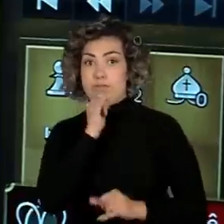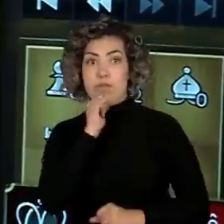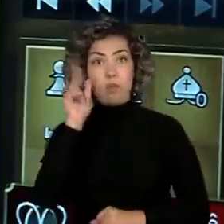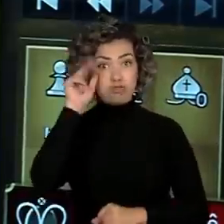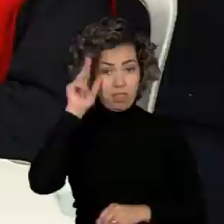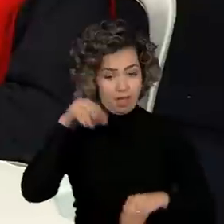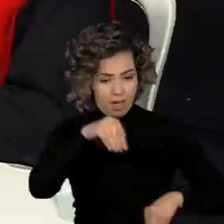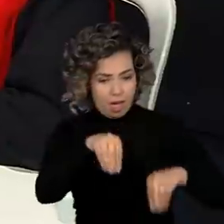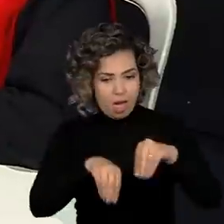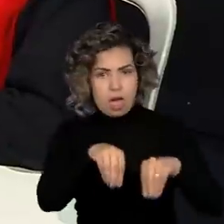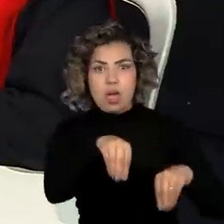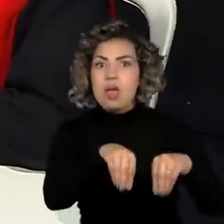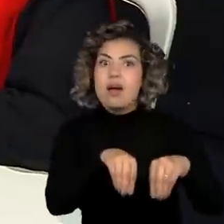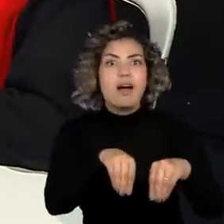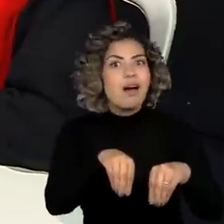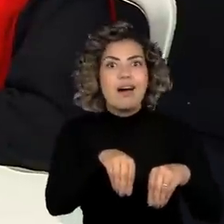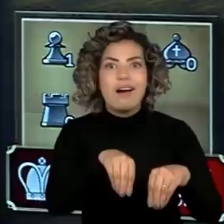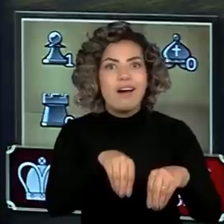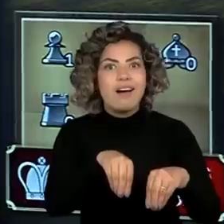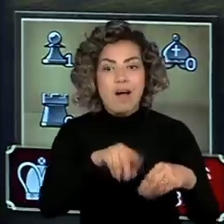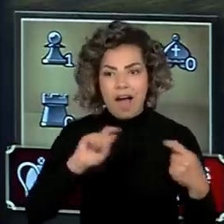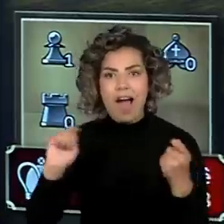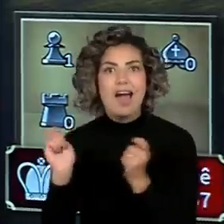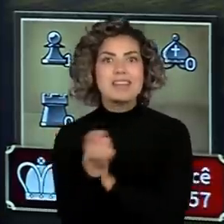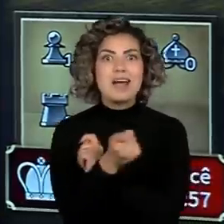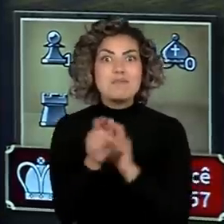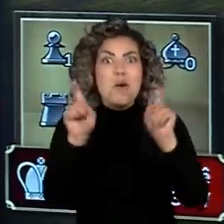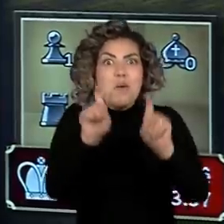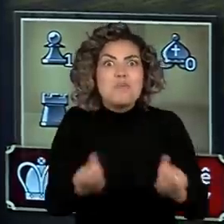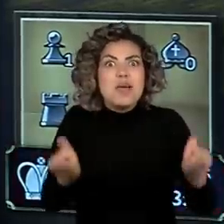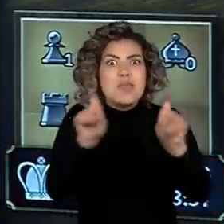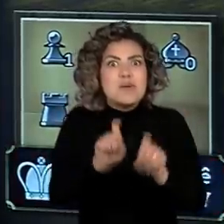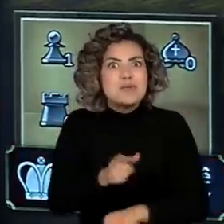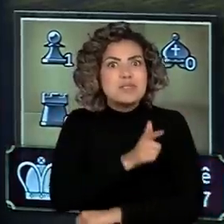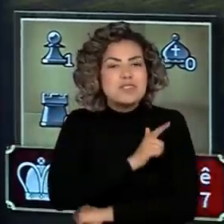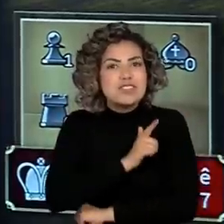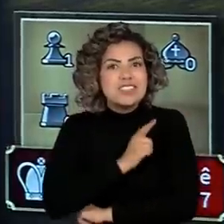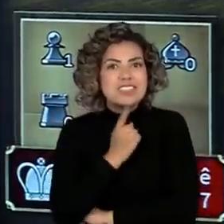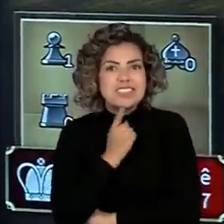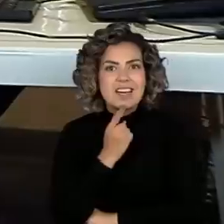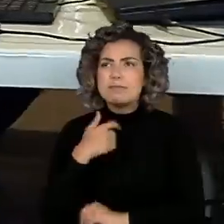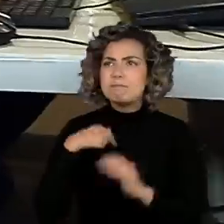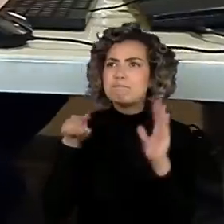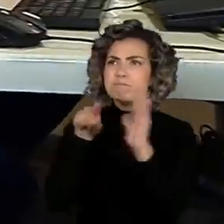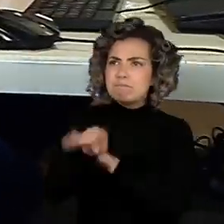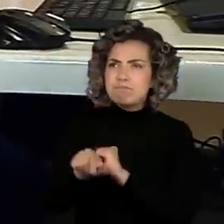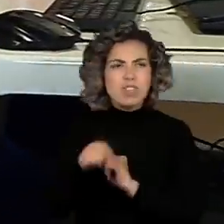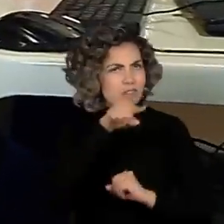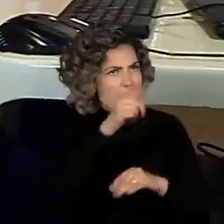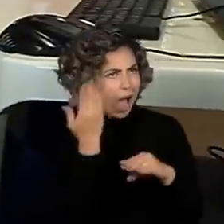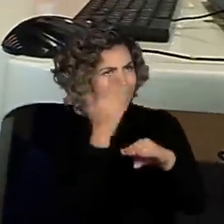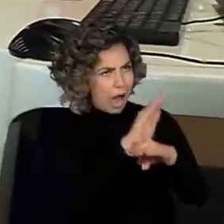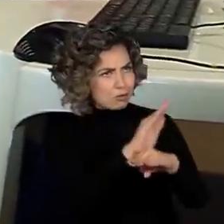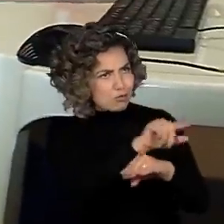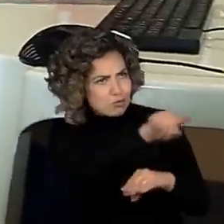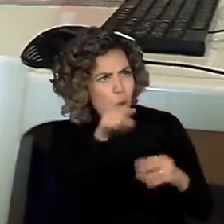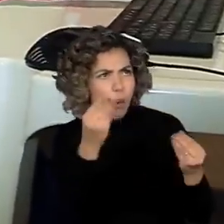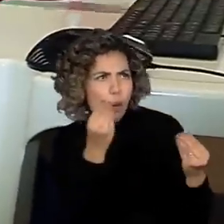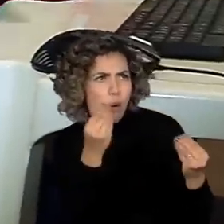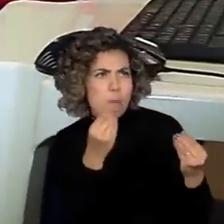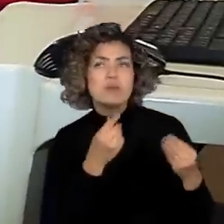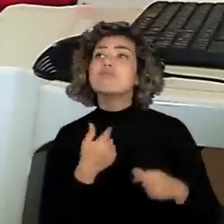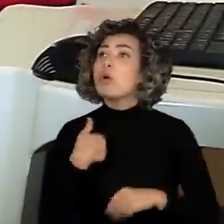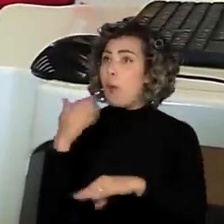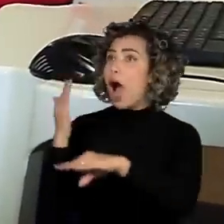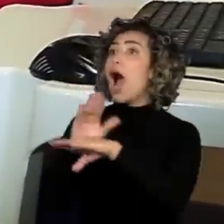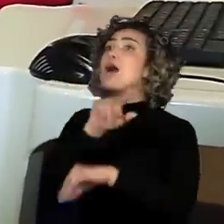só que dessa vez no computador. E é verdade que você deu uma ajuda nas técnicas de xadrez para a galera? Eu dei ajuda para aquele carinha